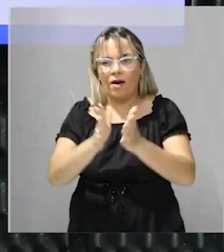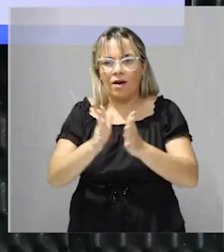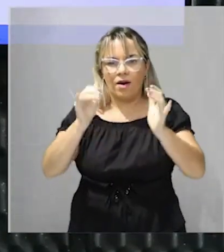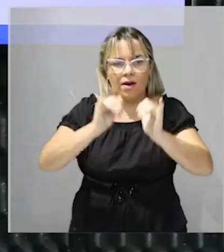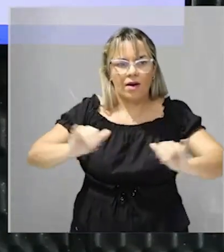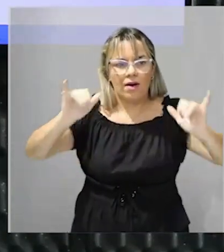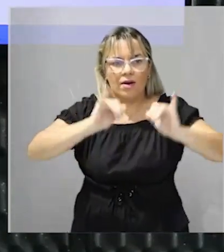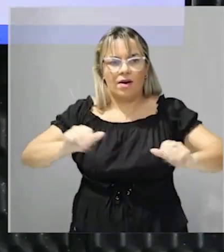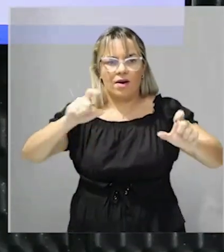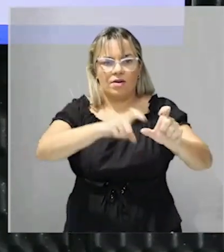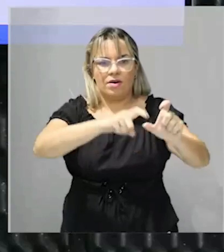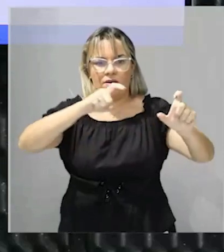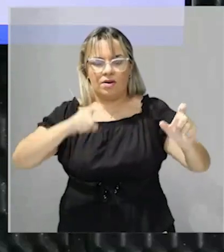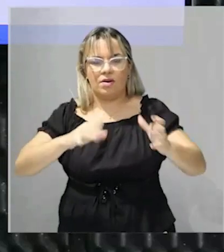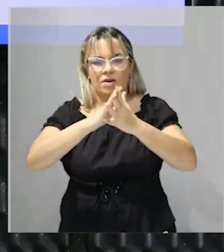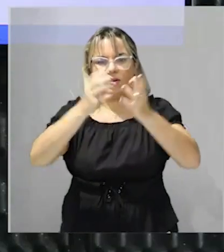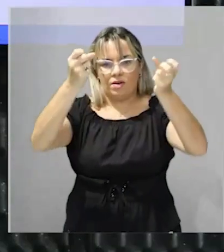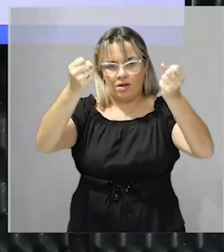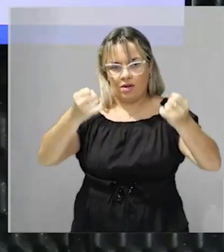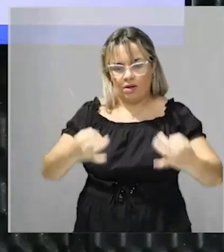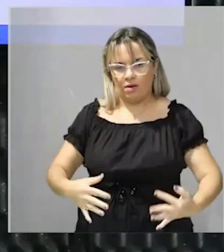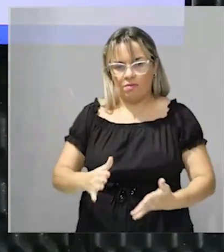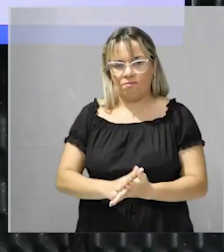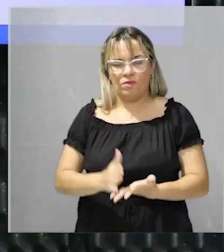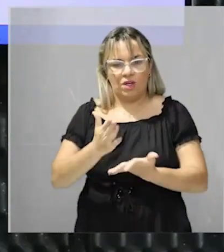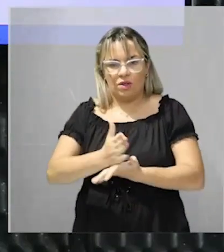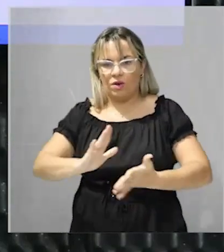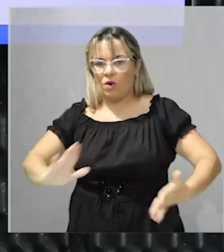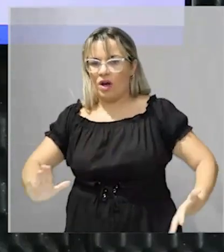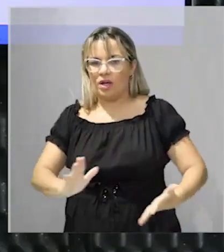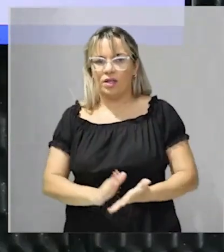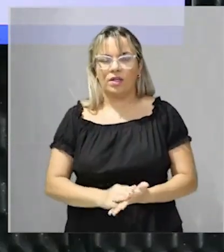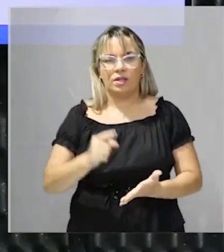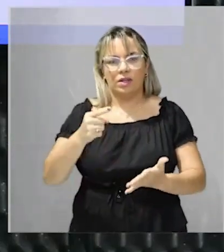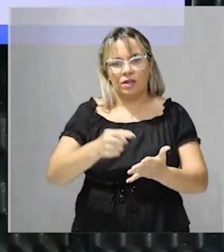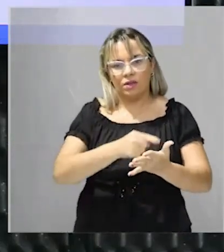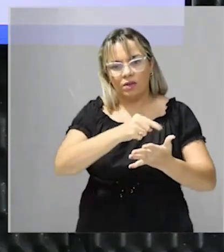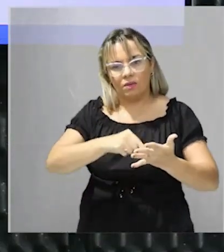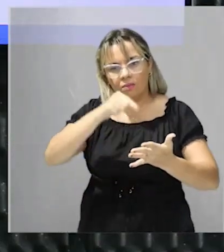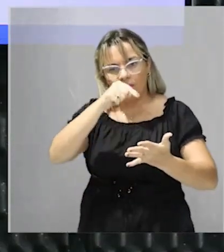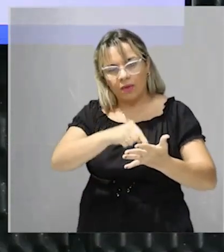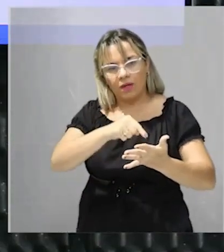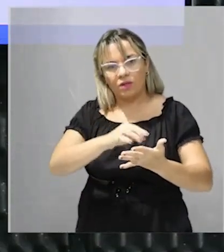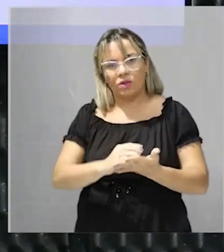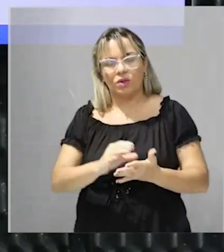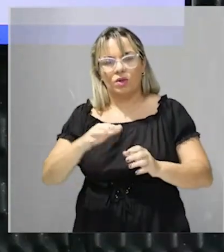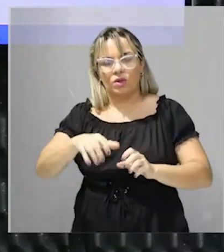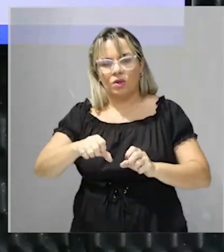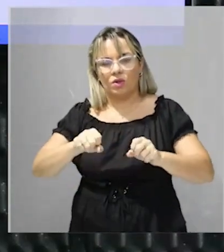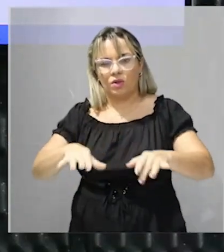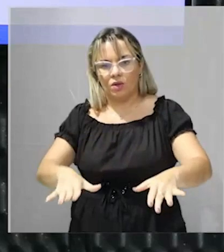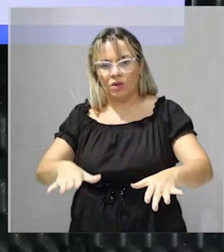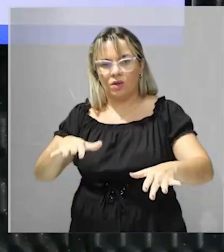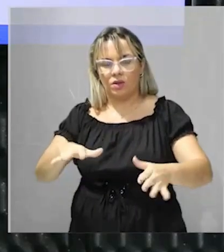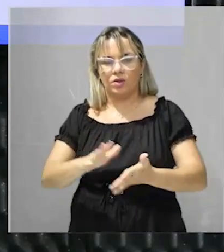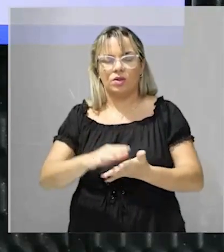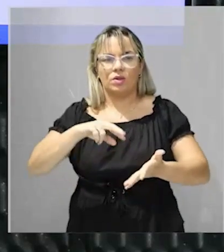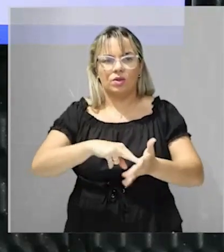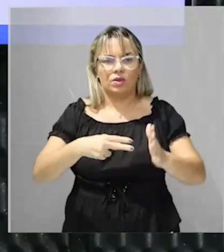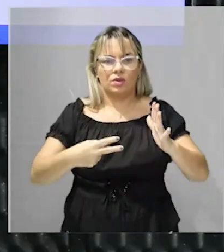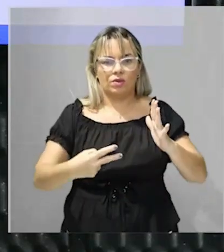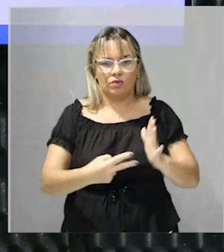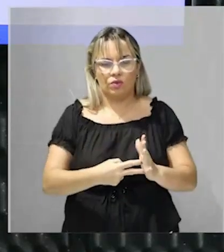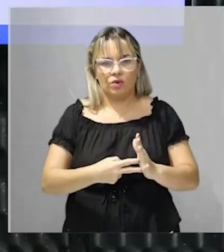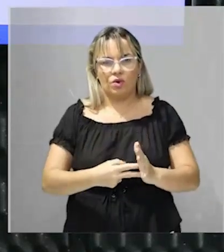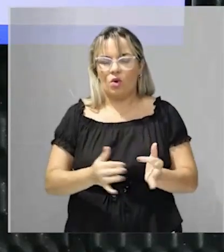ele está mostrando no primeiro momento o 4 de julho que significou o fim do pacto colonial em inglês nas 13